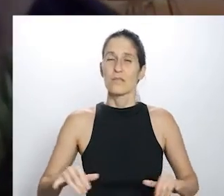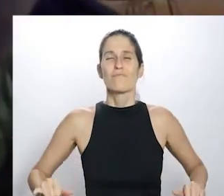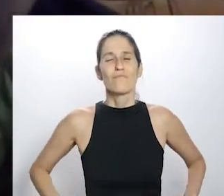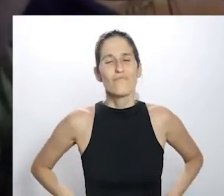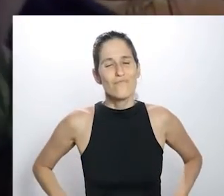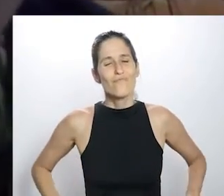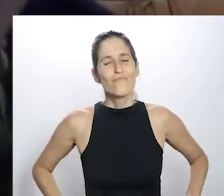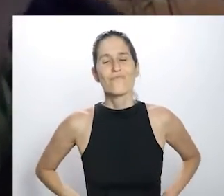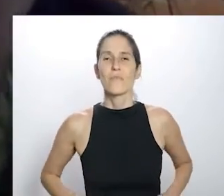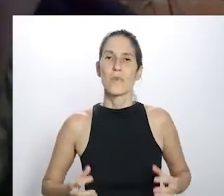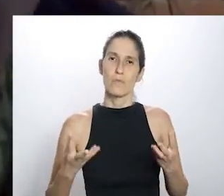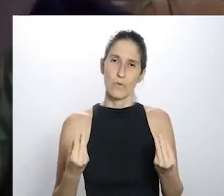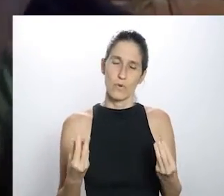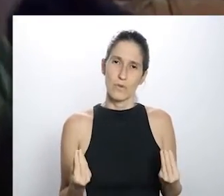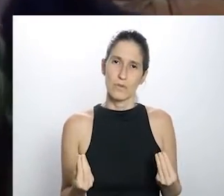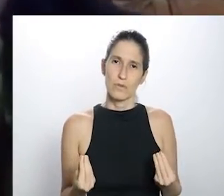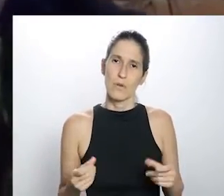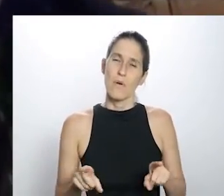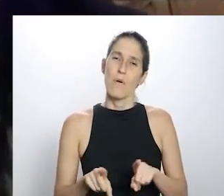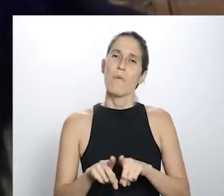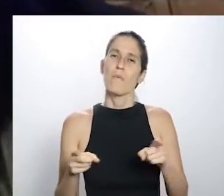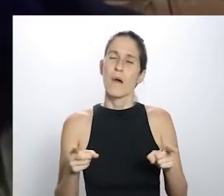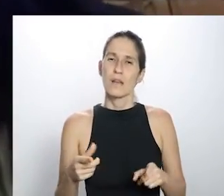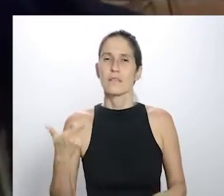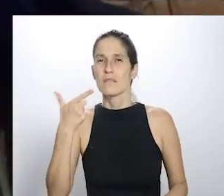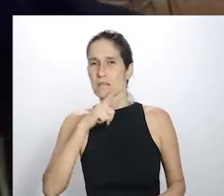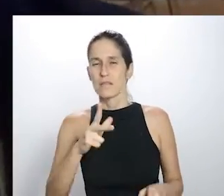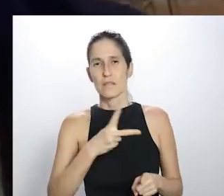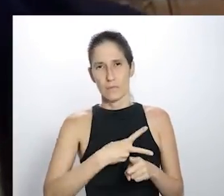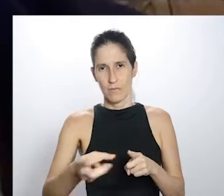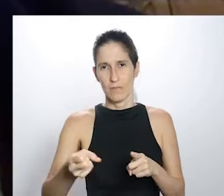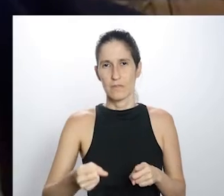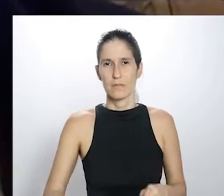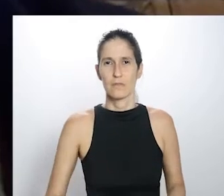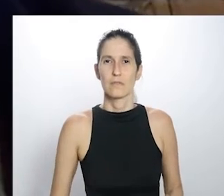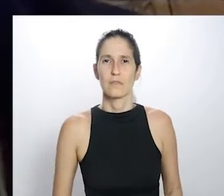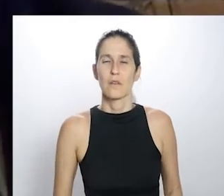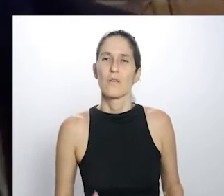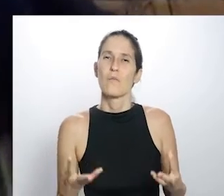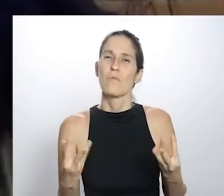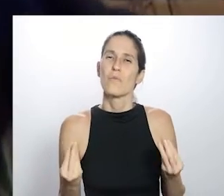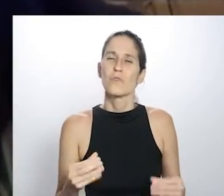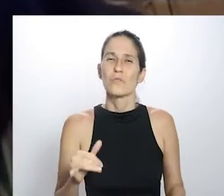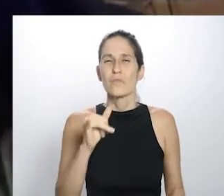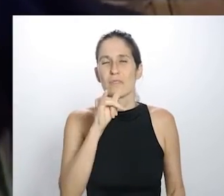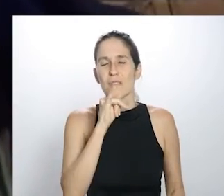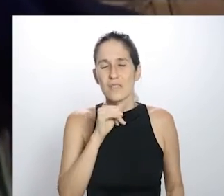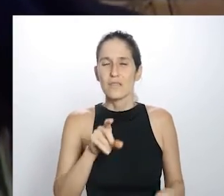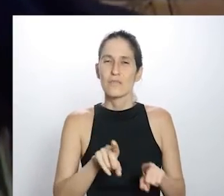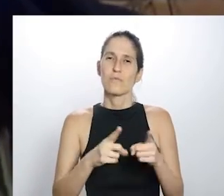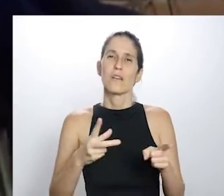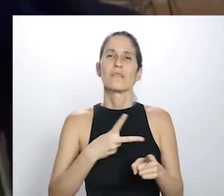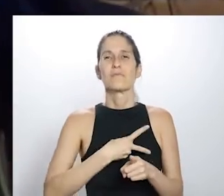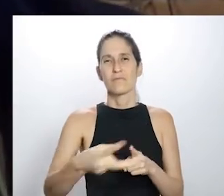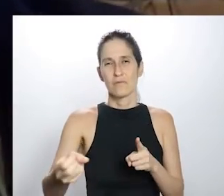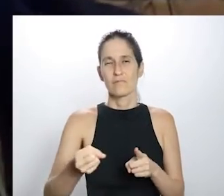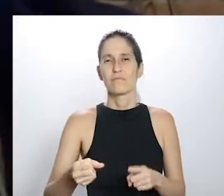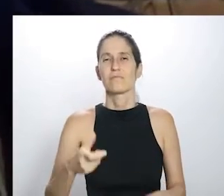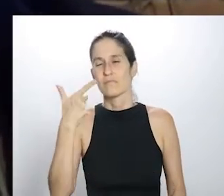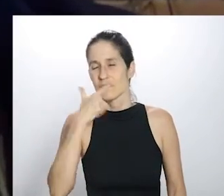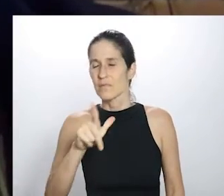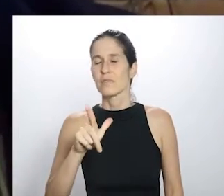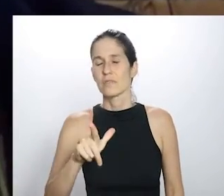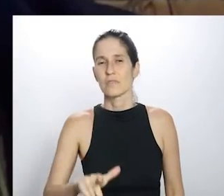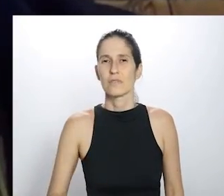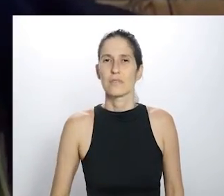estamos sofrendo. Já estamos. E tem muita gente, de fato, indo a óbito. É muito triste isso. Mas a gente vai